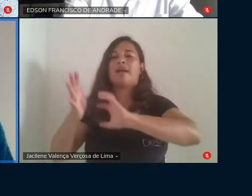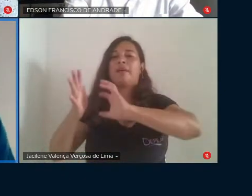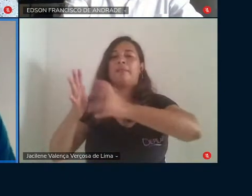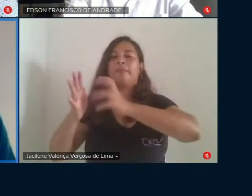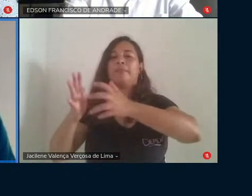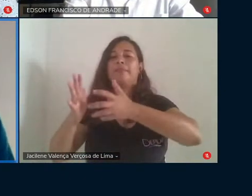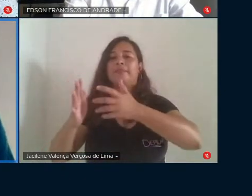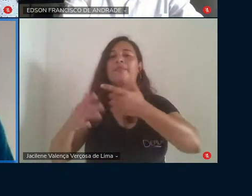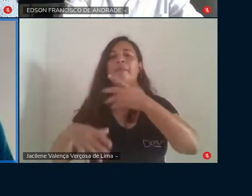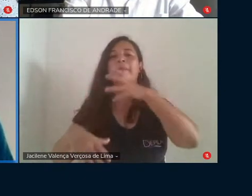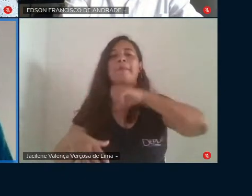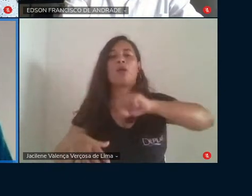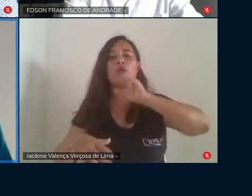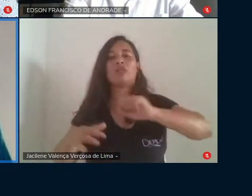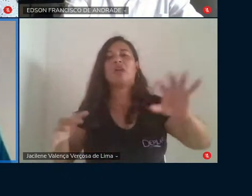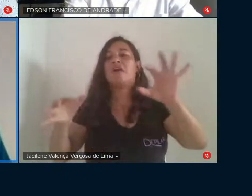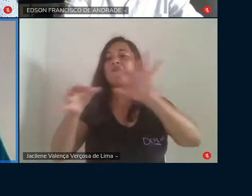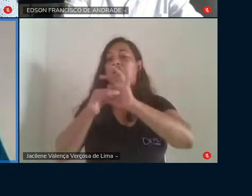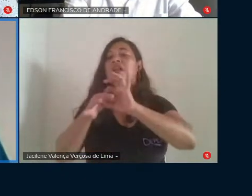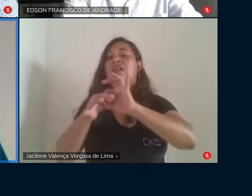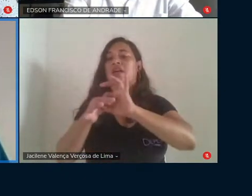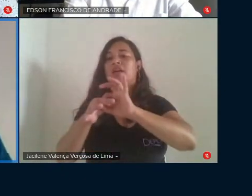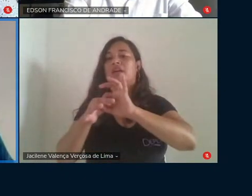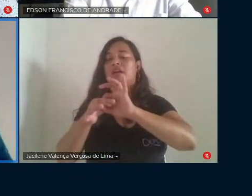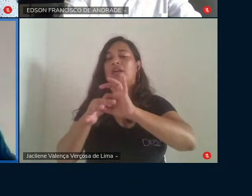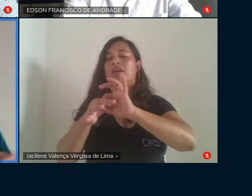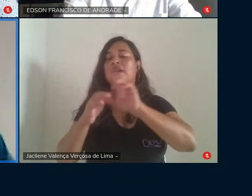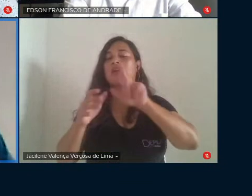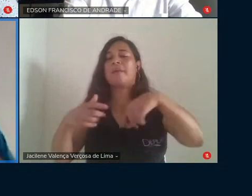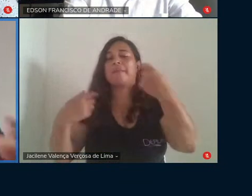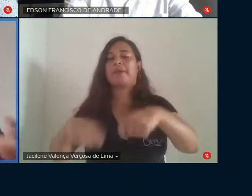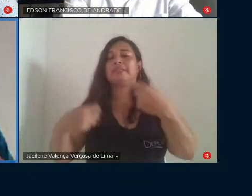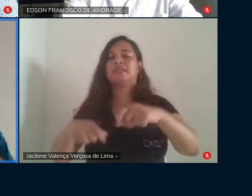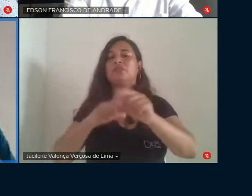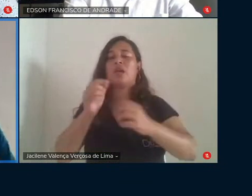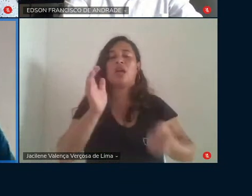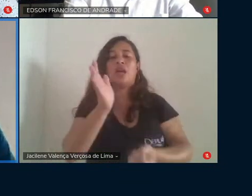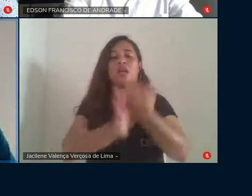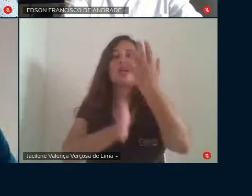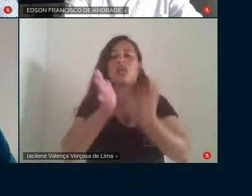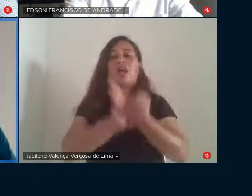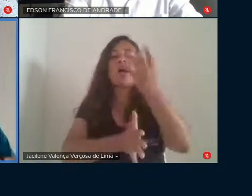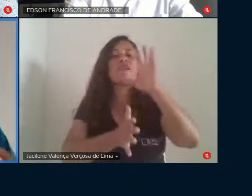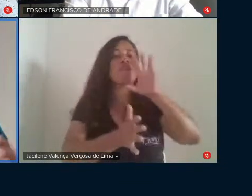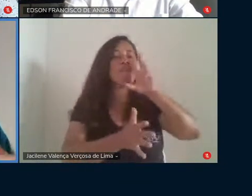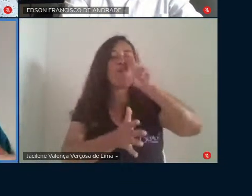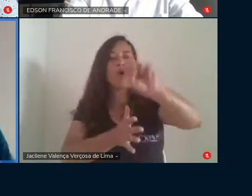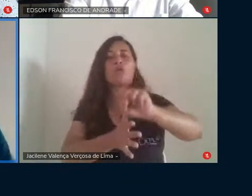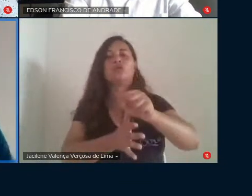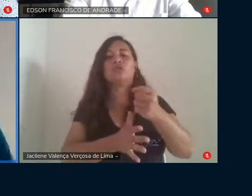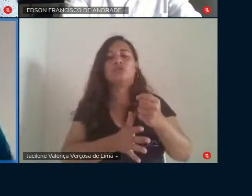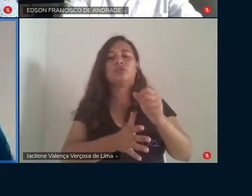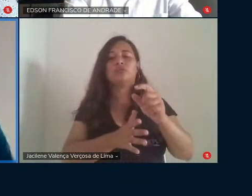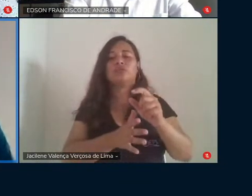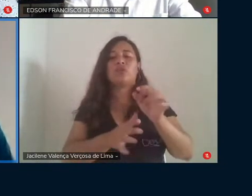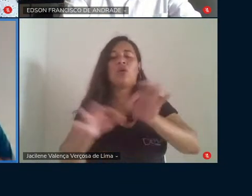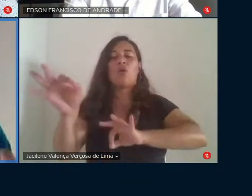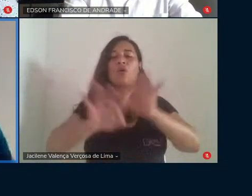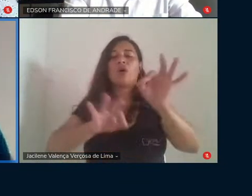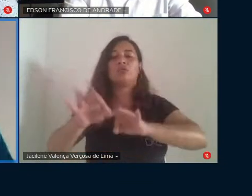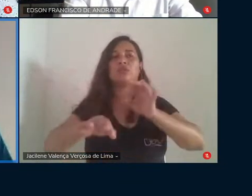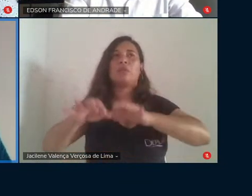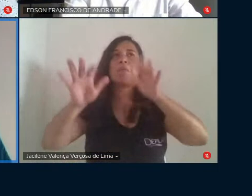era filiado, que diz que é preciso criar um forte e organizado movimento